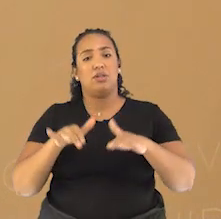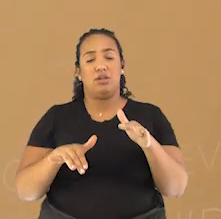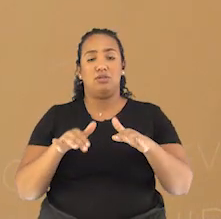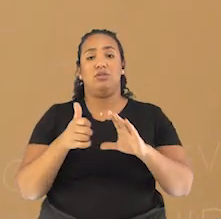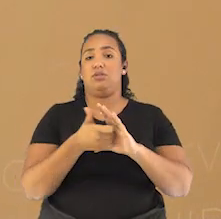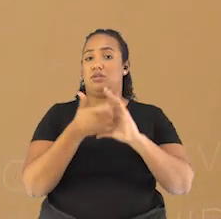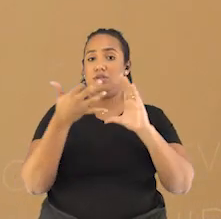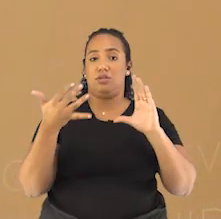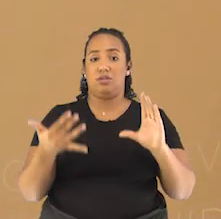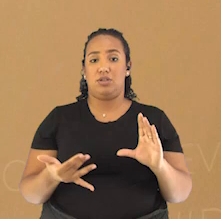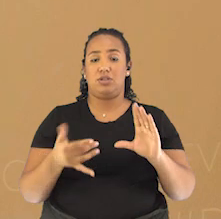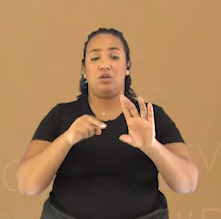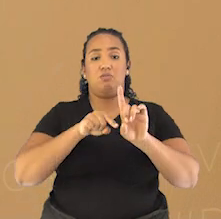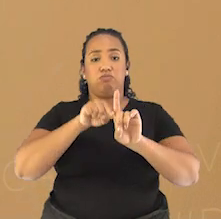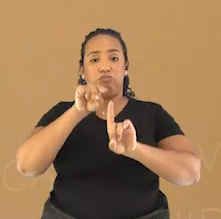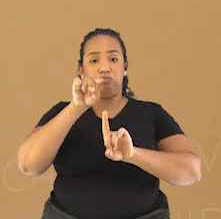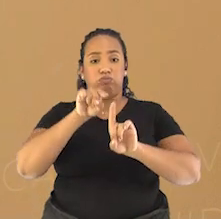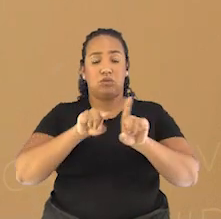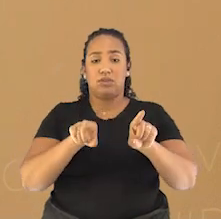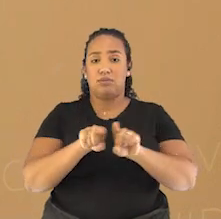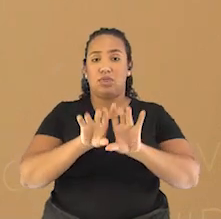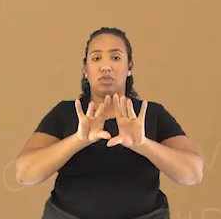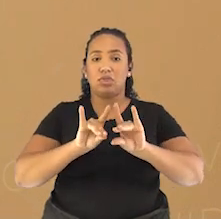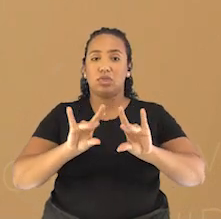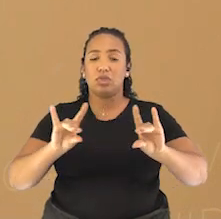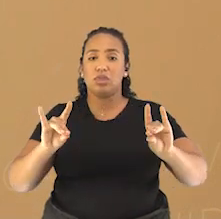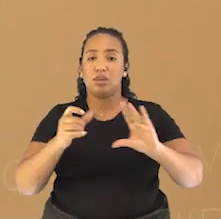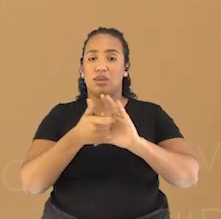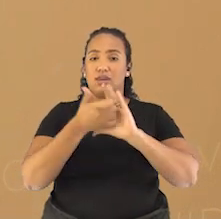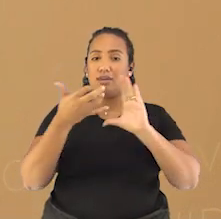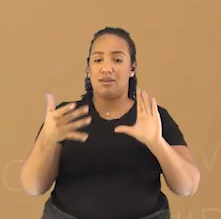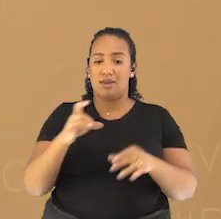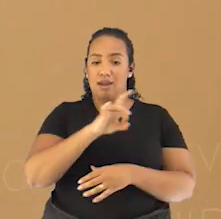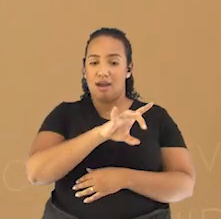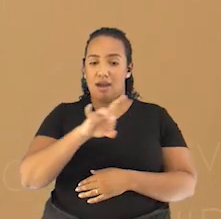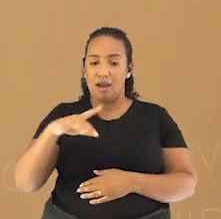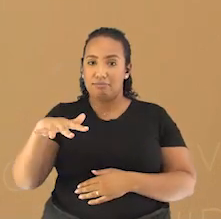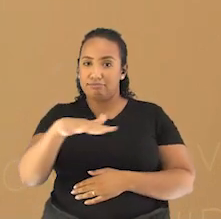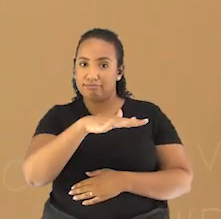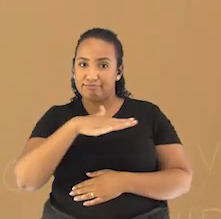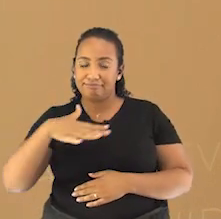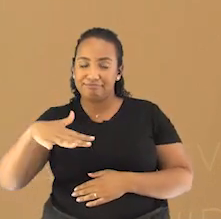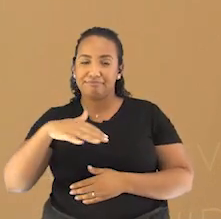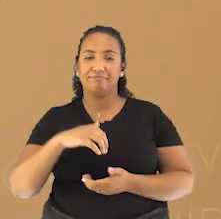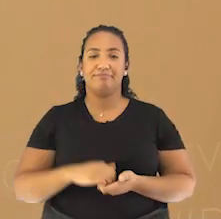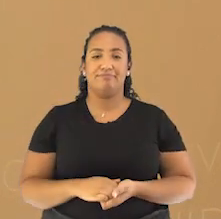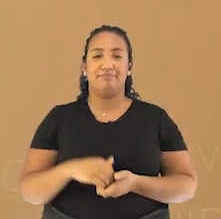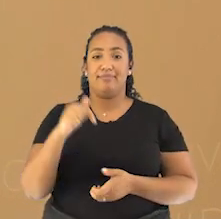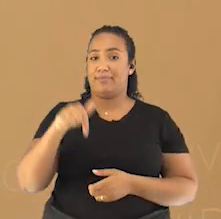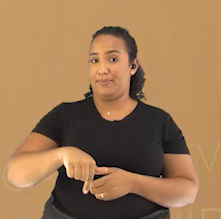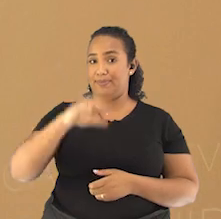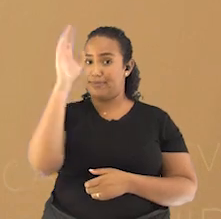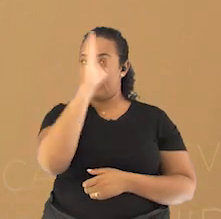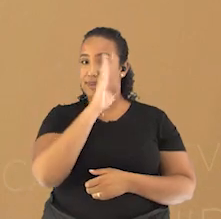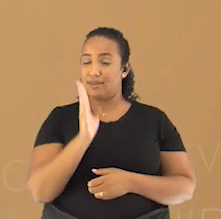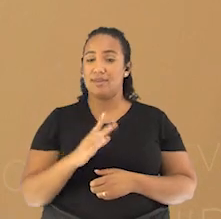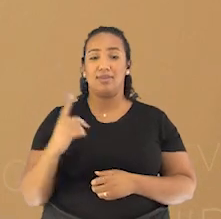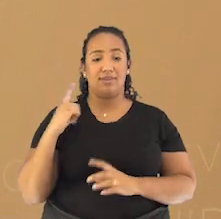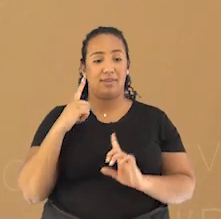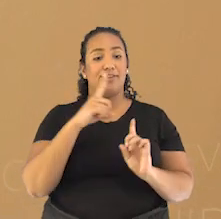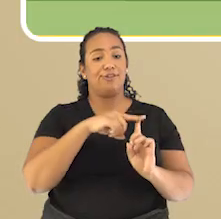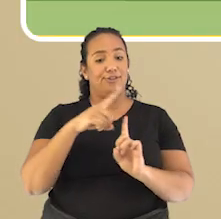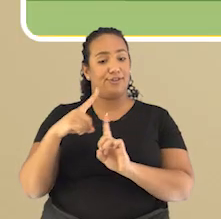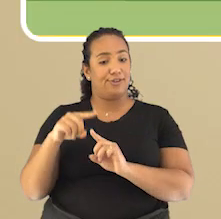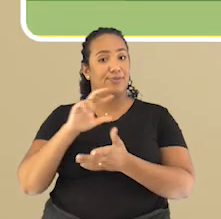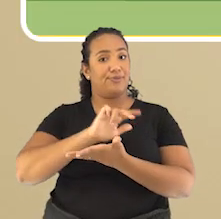variações de temperatura e umidade característicos de cada espaço. No Brasil, temos vários tipos de